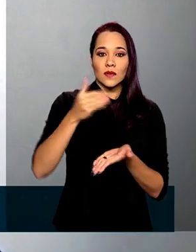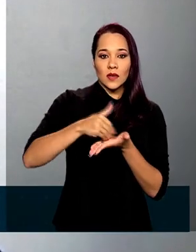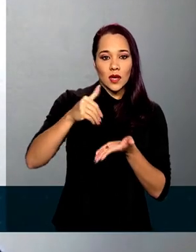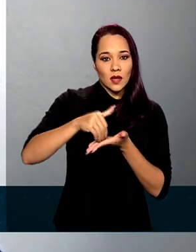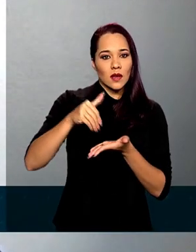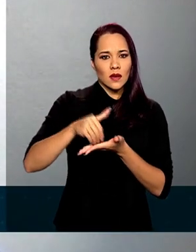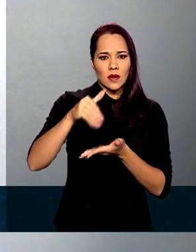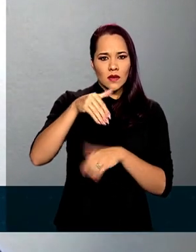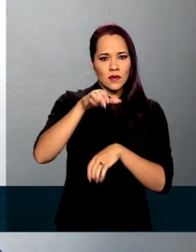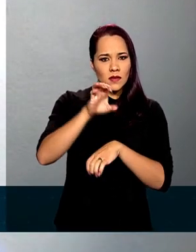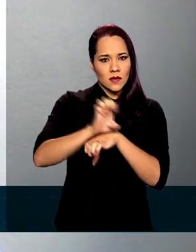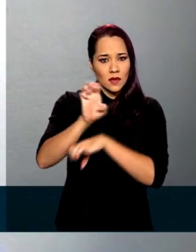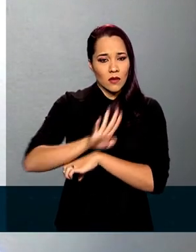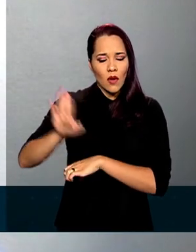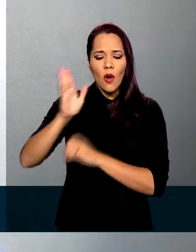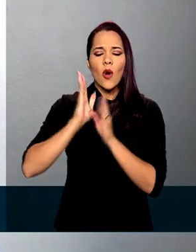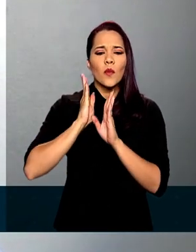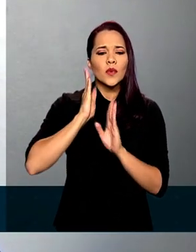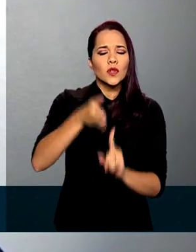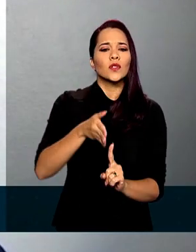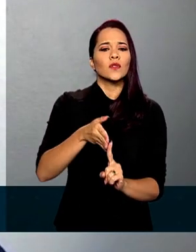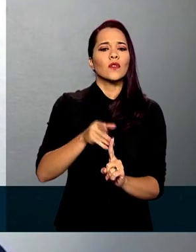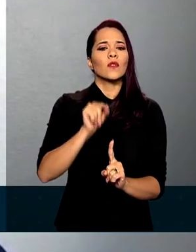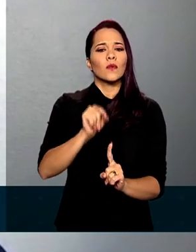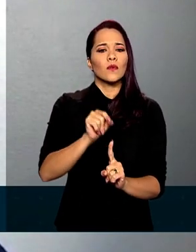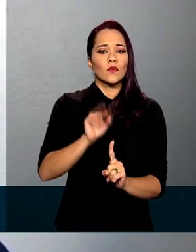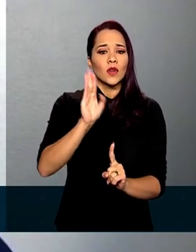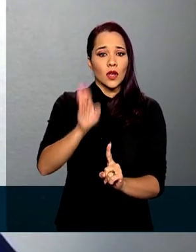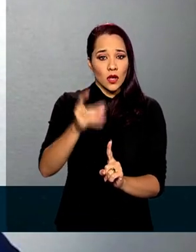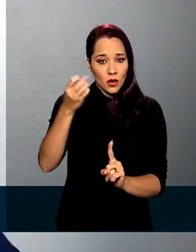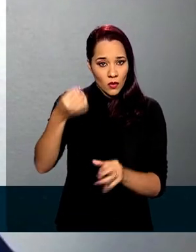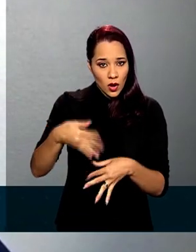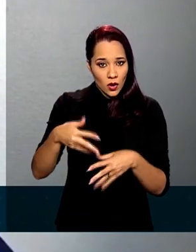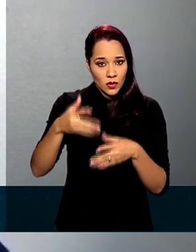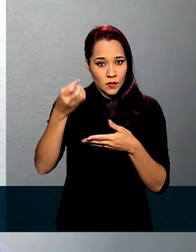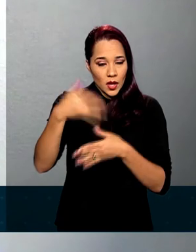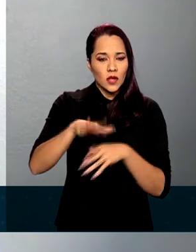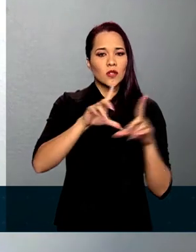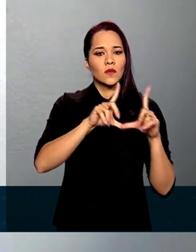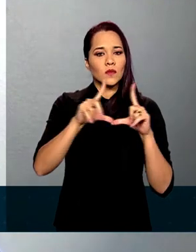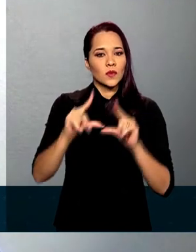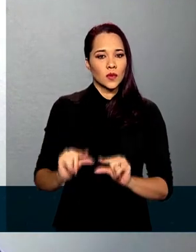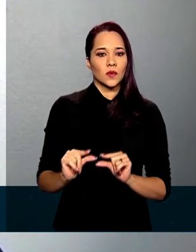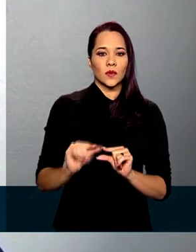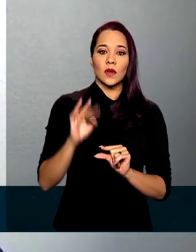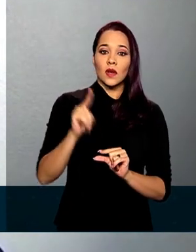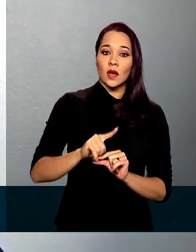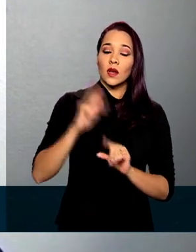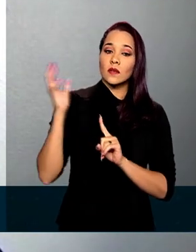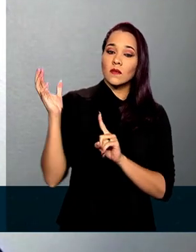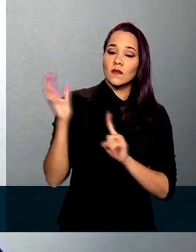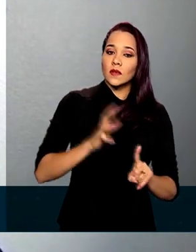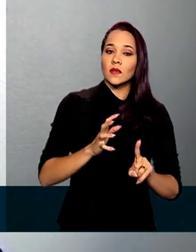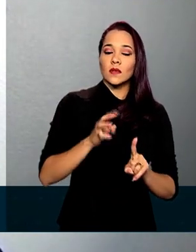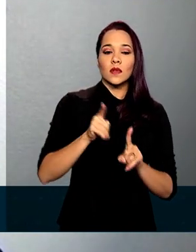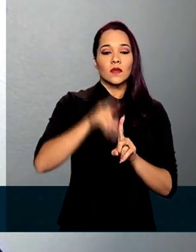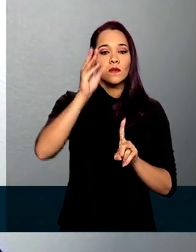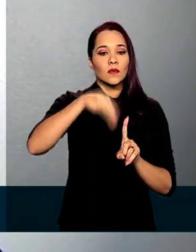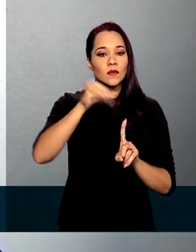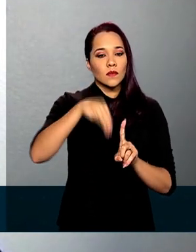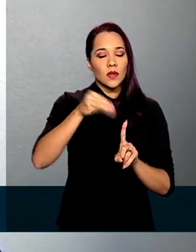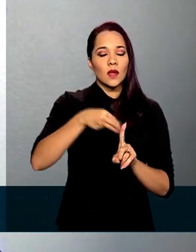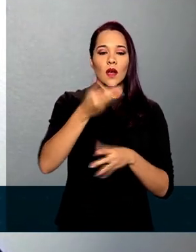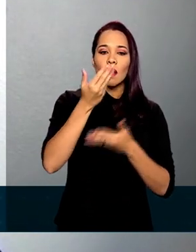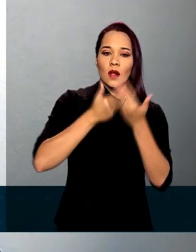que o objetivo central, como foi colocado anteriormente, de minimizar os impactos de vulnerabilidade